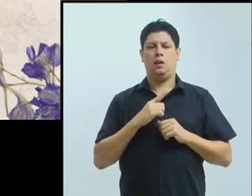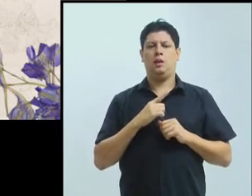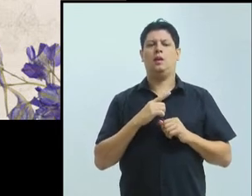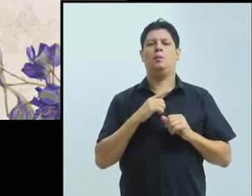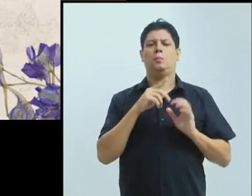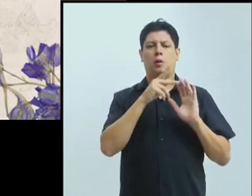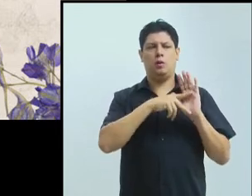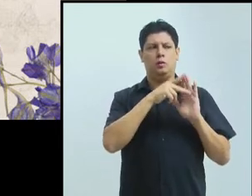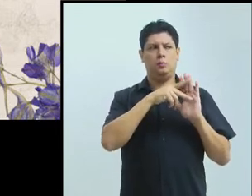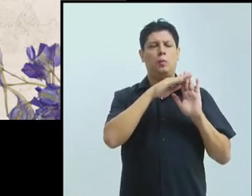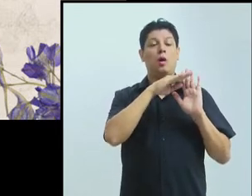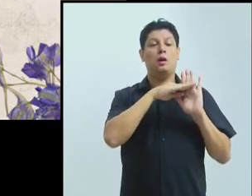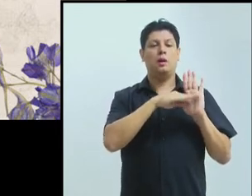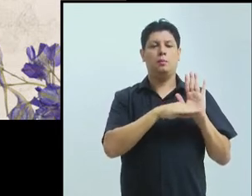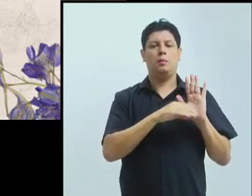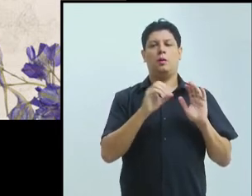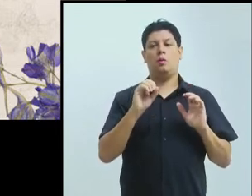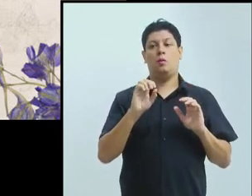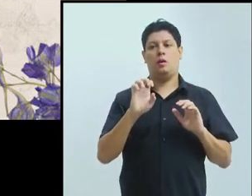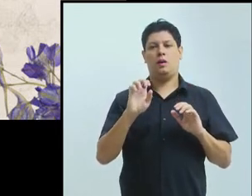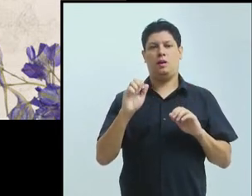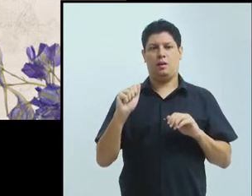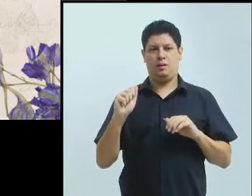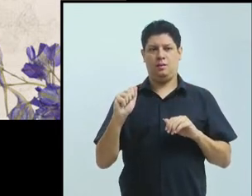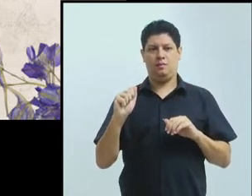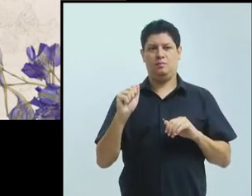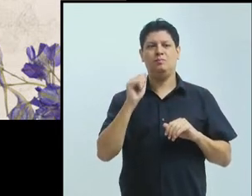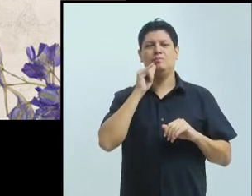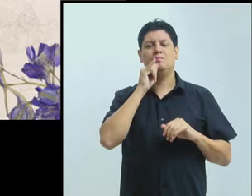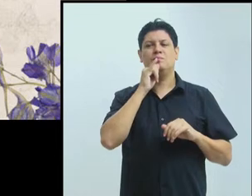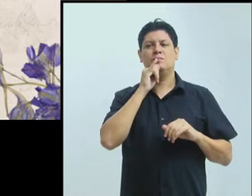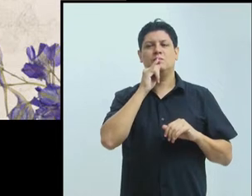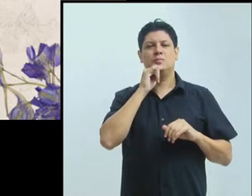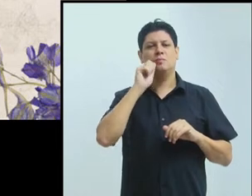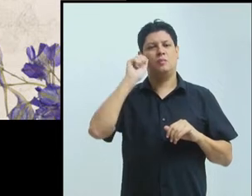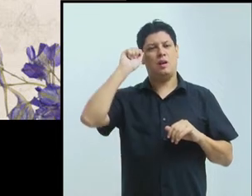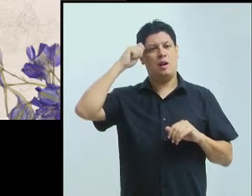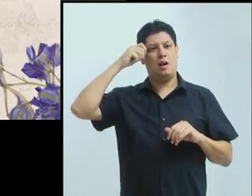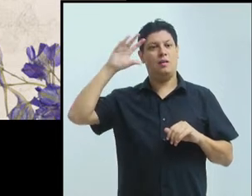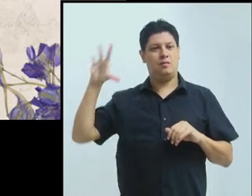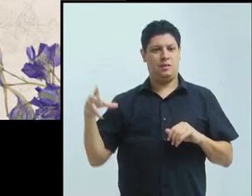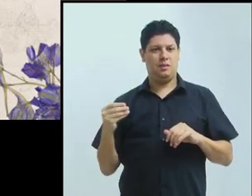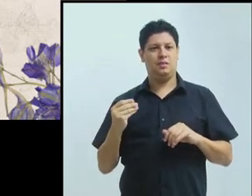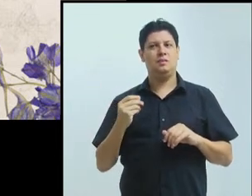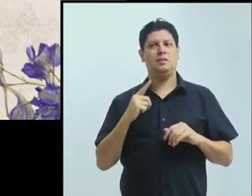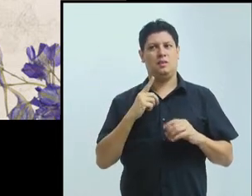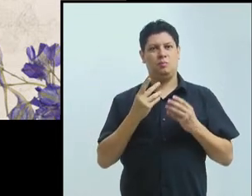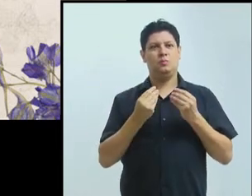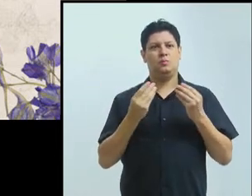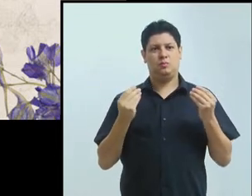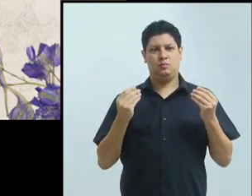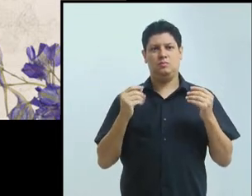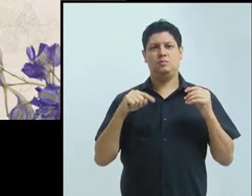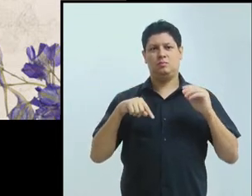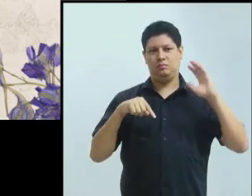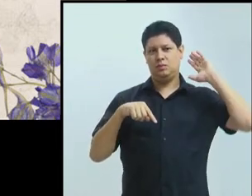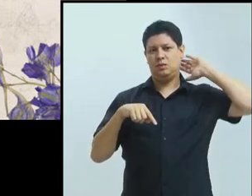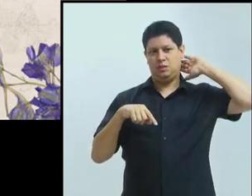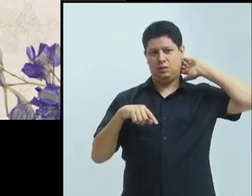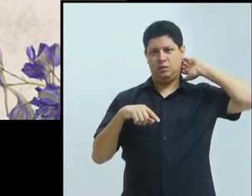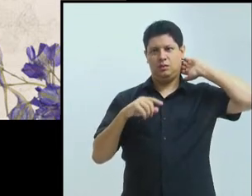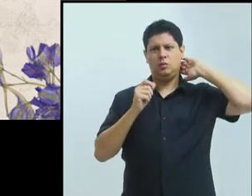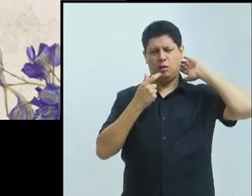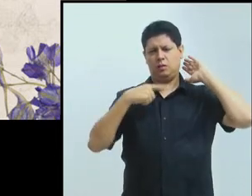que residem em Belém, que todos fazem parte desse programa. Temos,